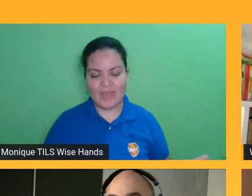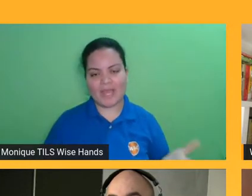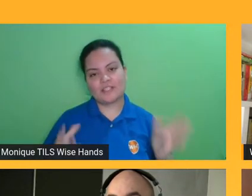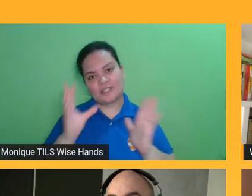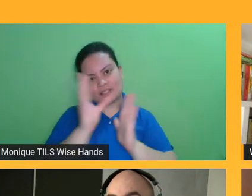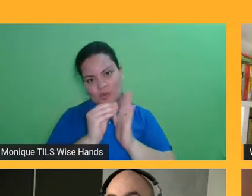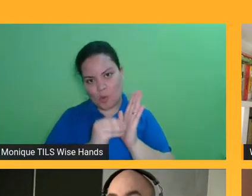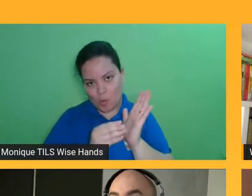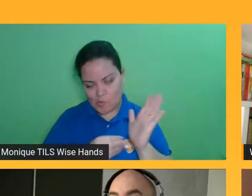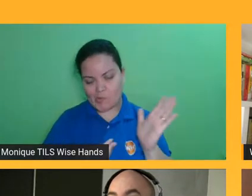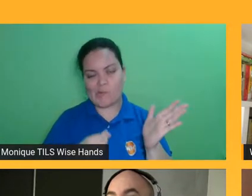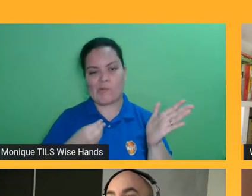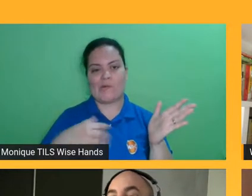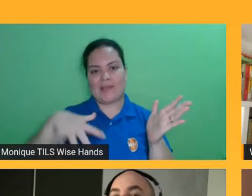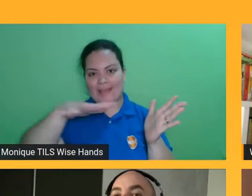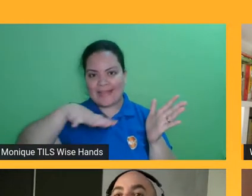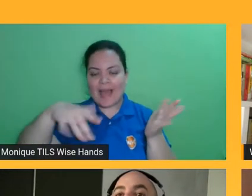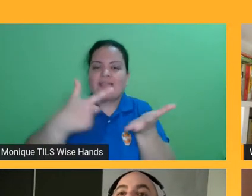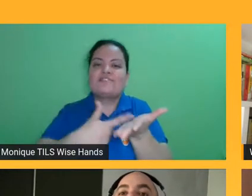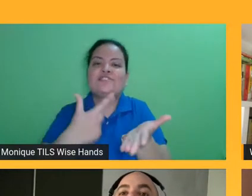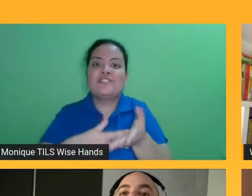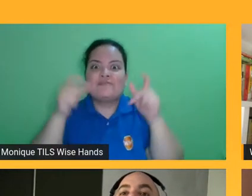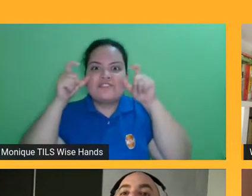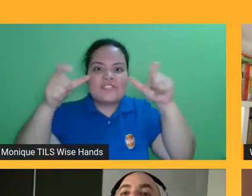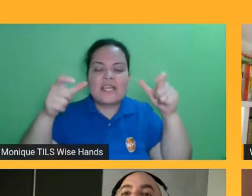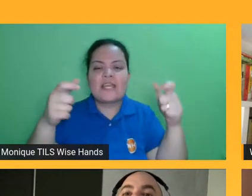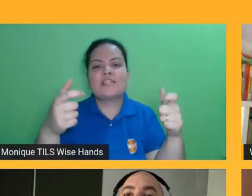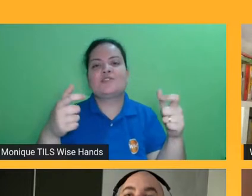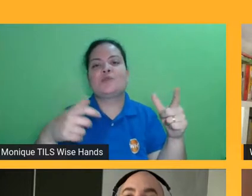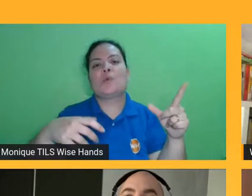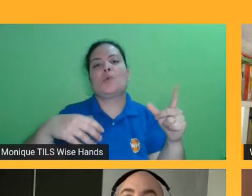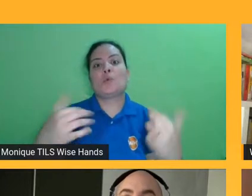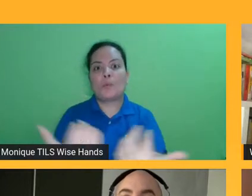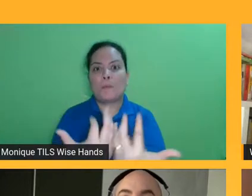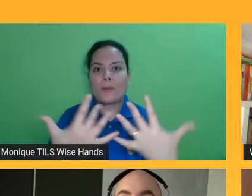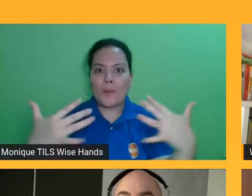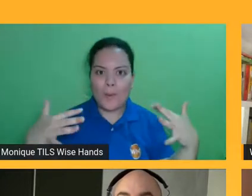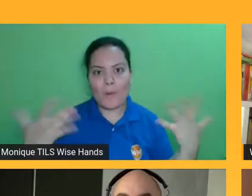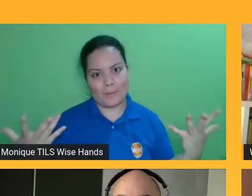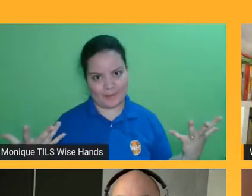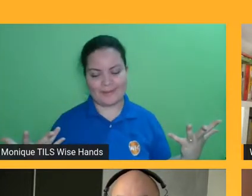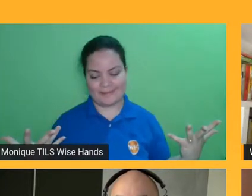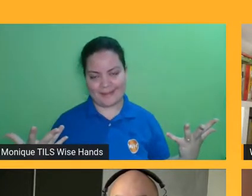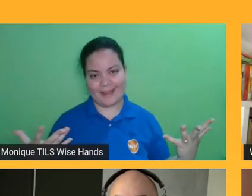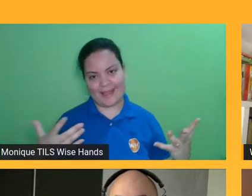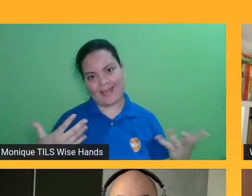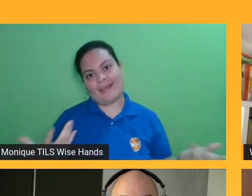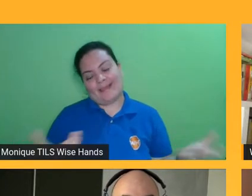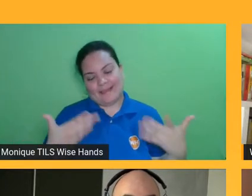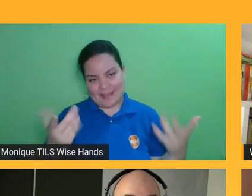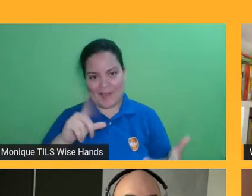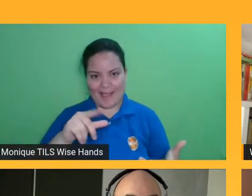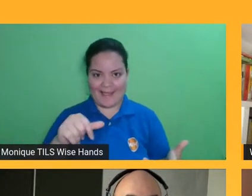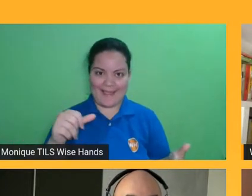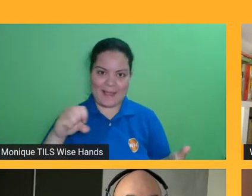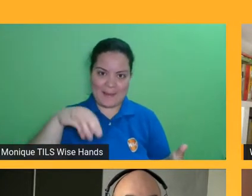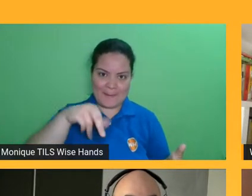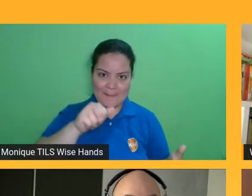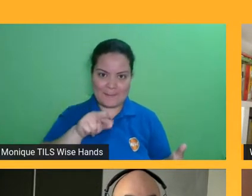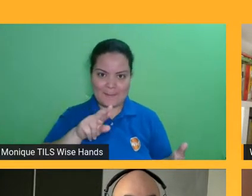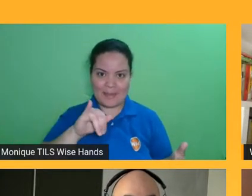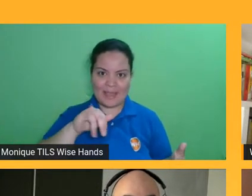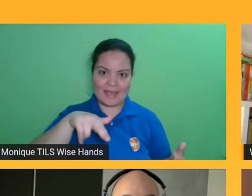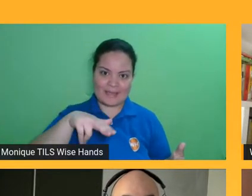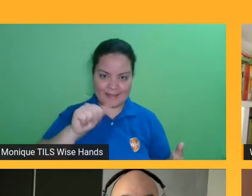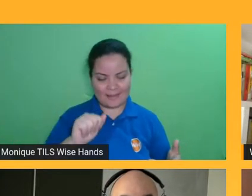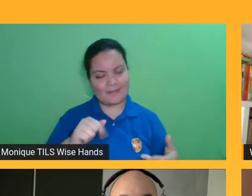mercado de livros, de interesse geral, então acho que tem uma coisa muito parecida, eu acho que então Marina resumiu o que